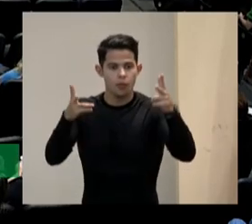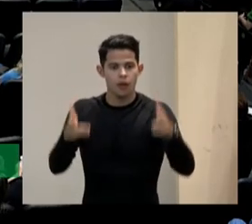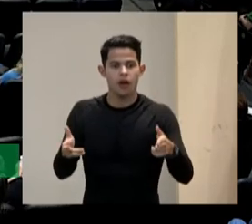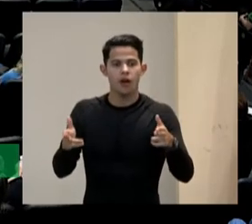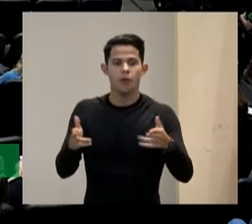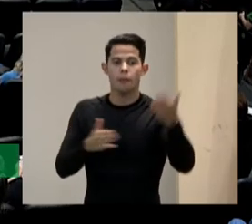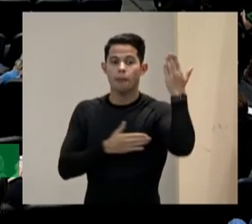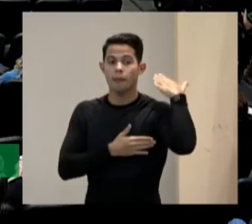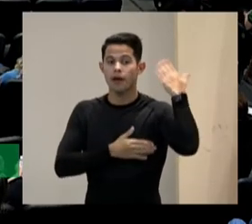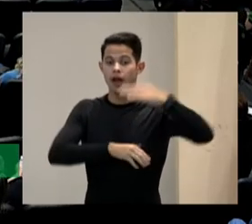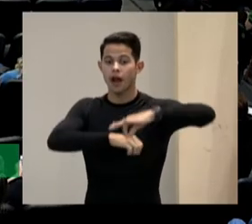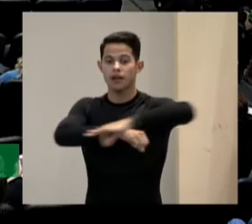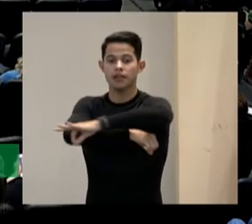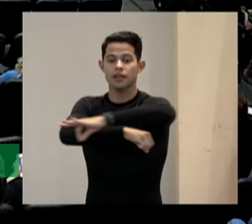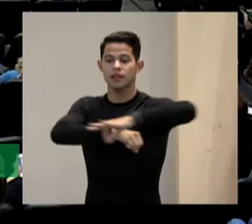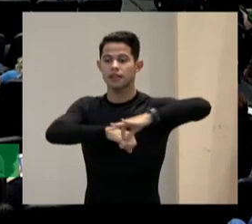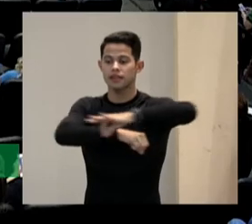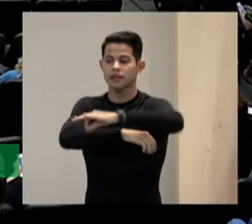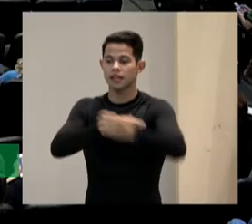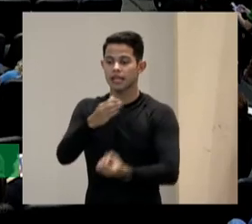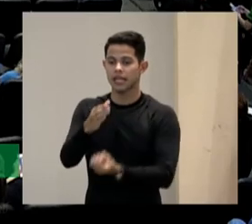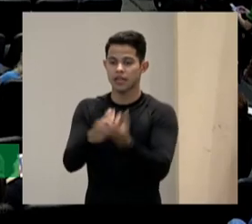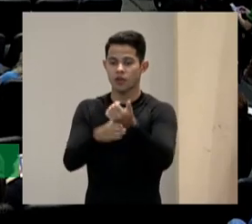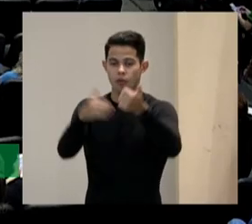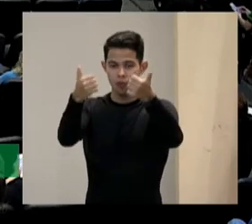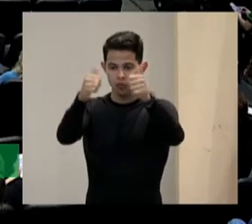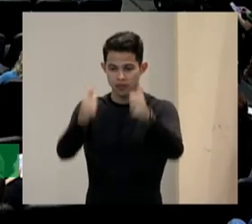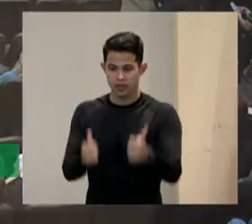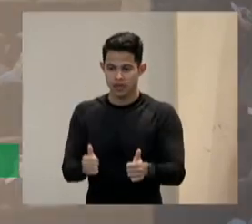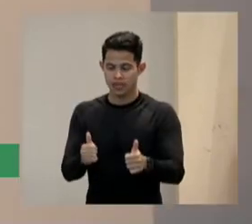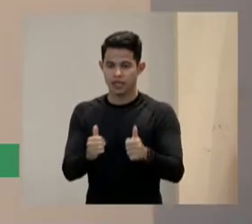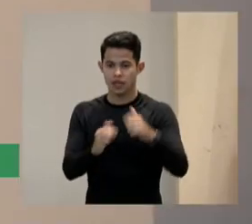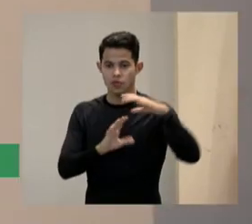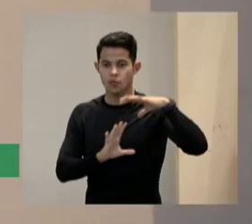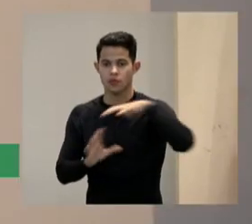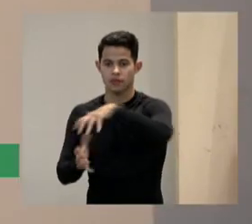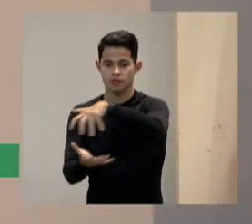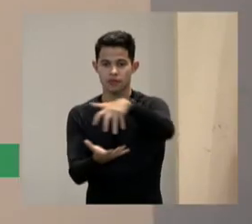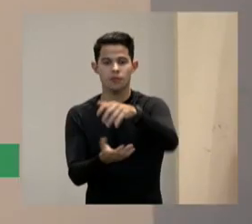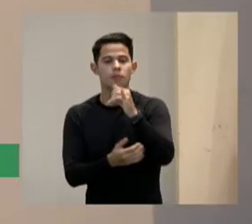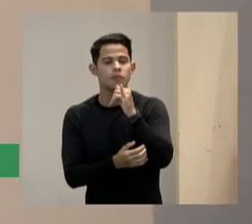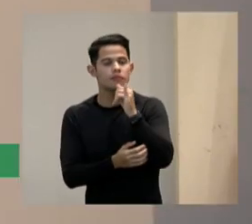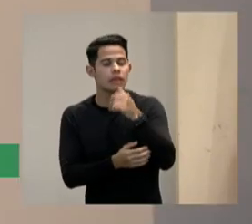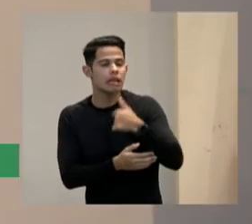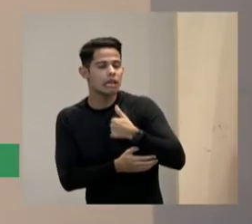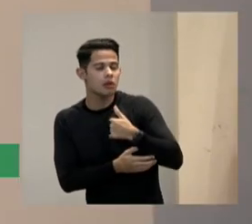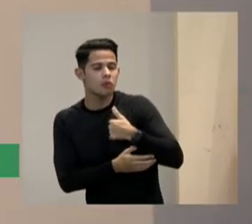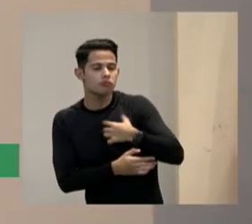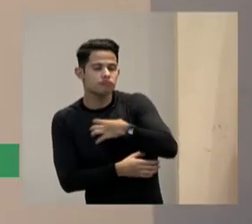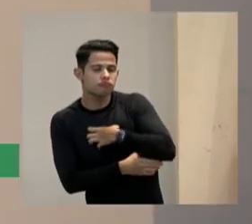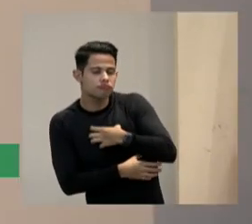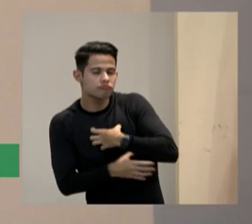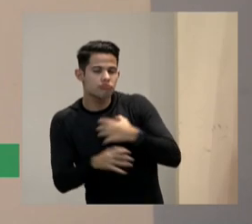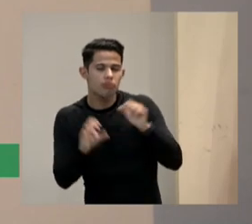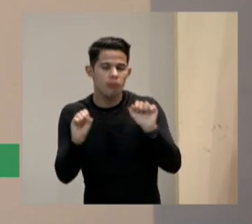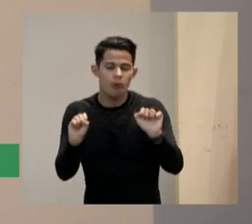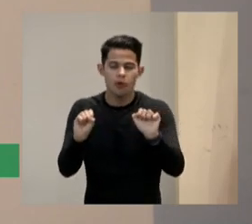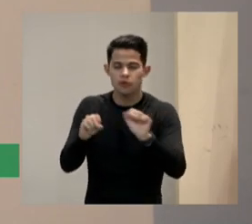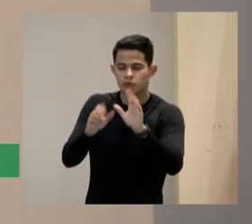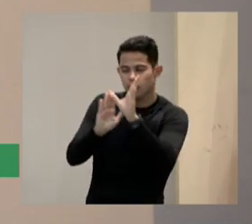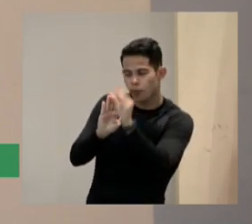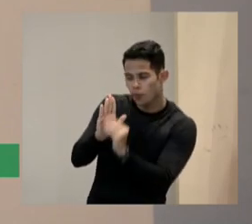arquitetos quando criaram o desenho universal eu falo de que forma eu posso apresentar os conteúdos